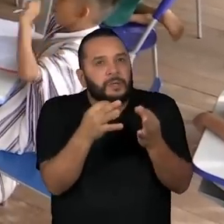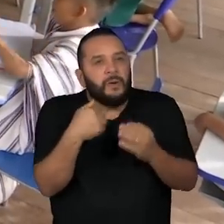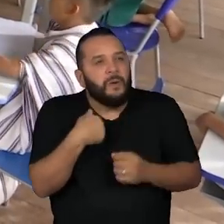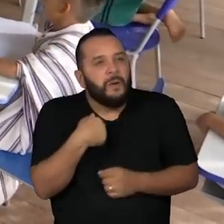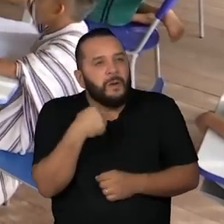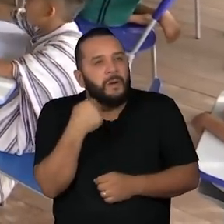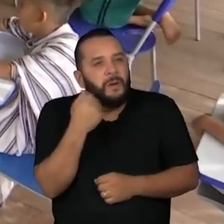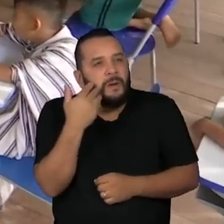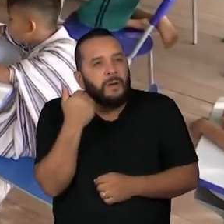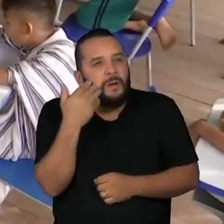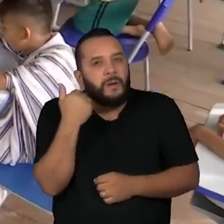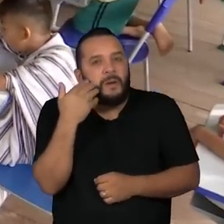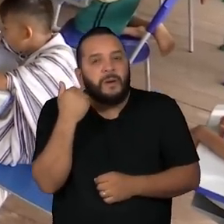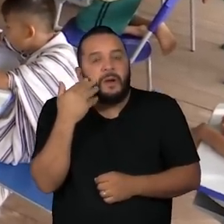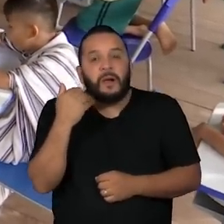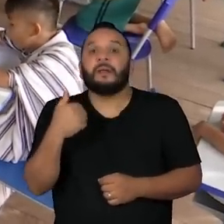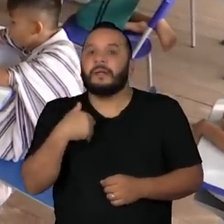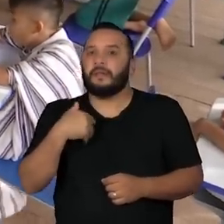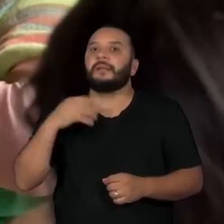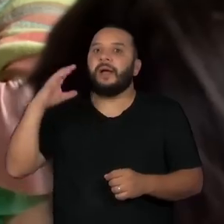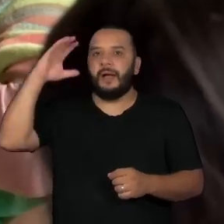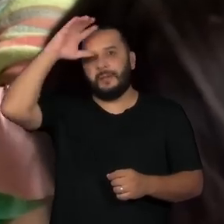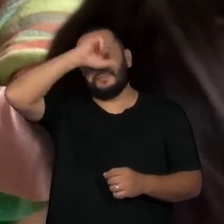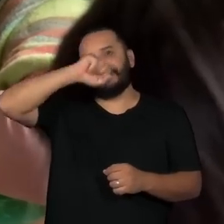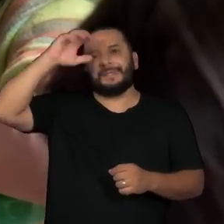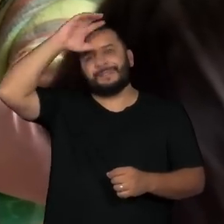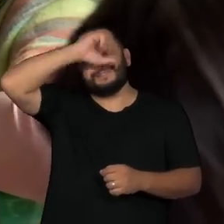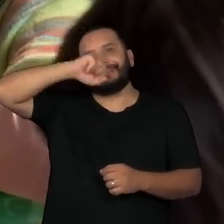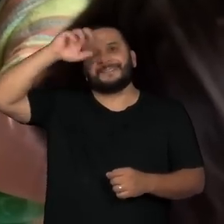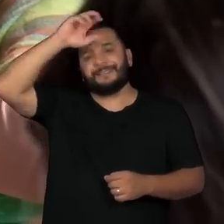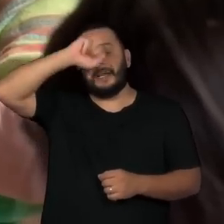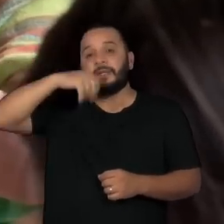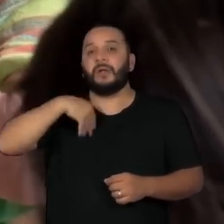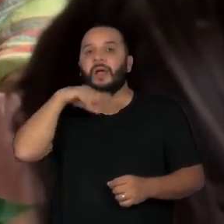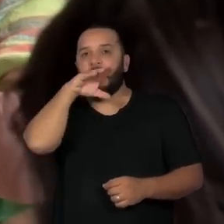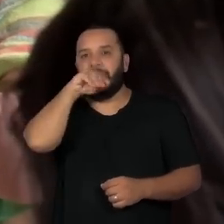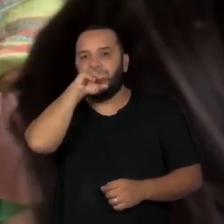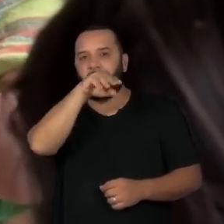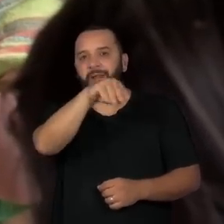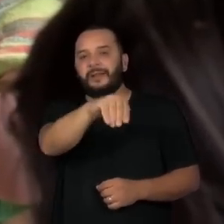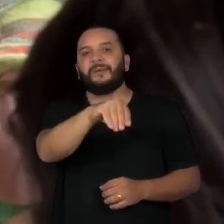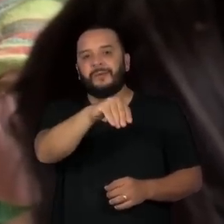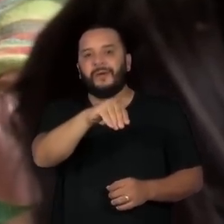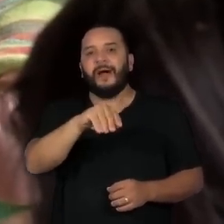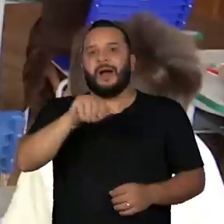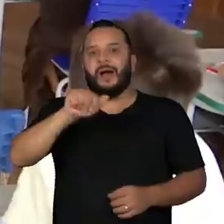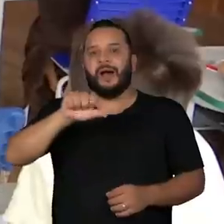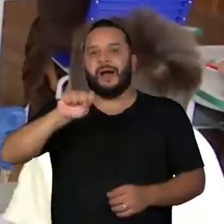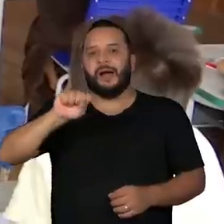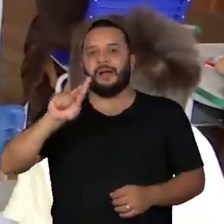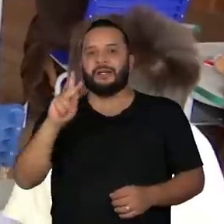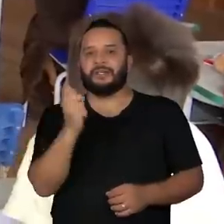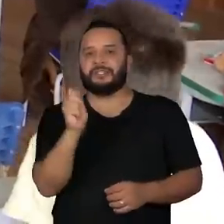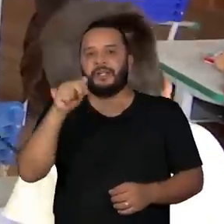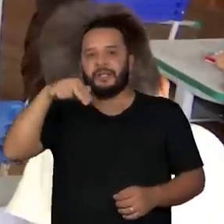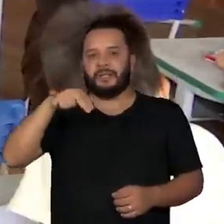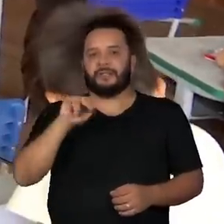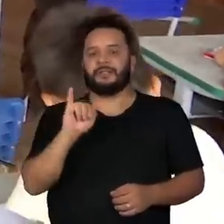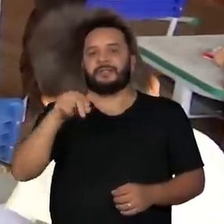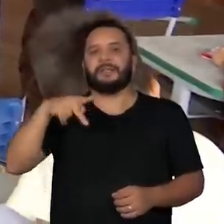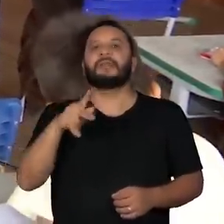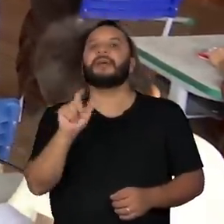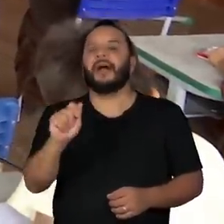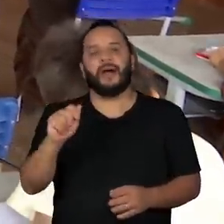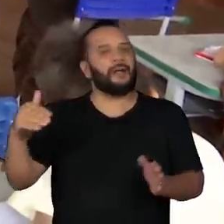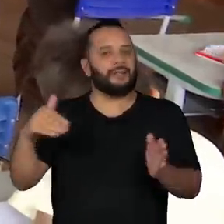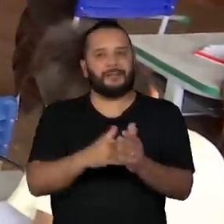protagonistas do próprio aprendizado. E só falam o idioma Axaninca até o terceiro ano, porque os professores sabem